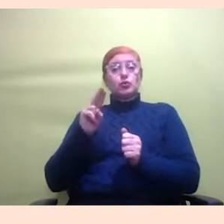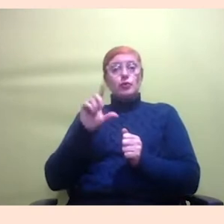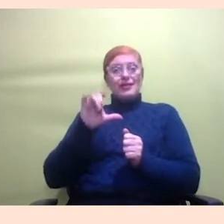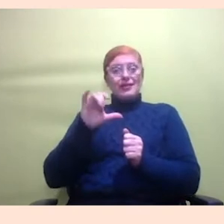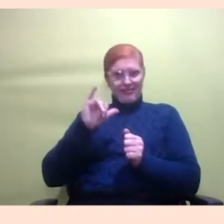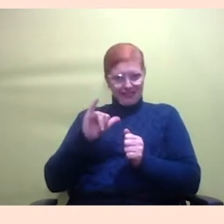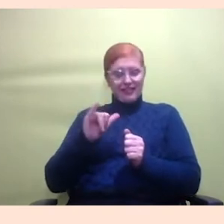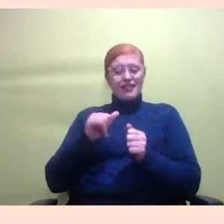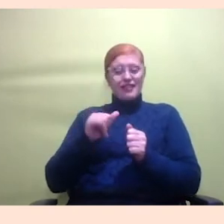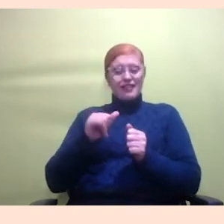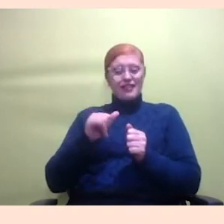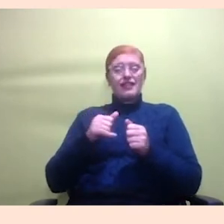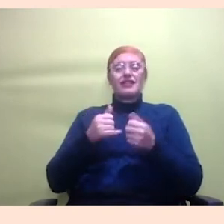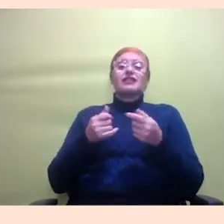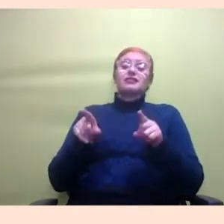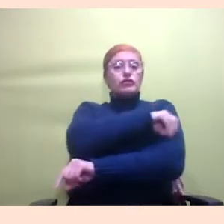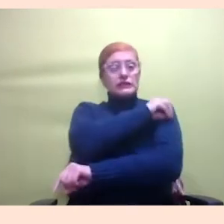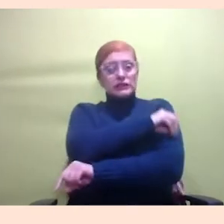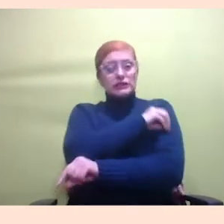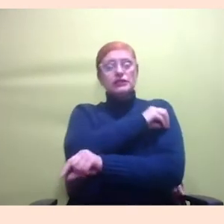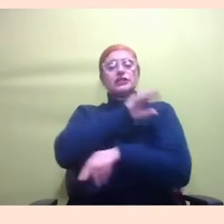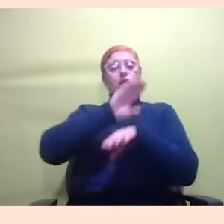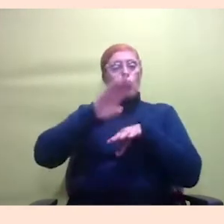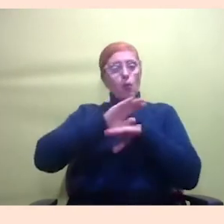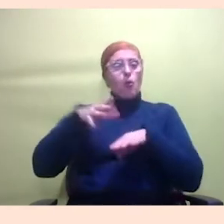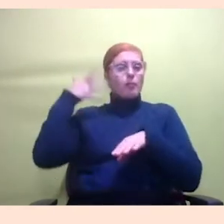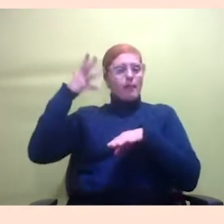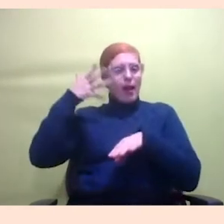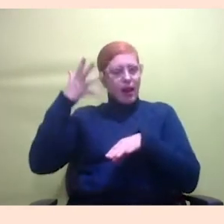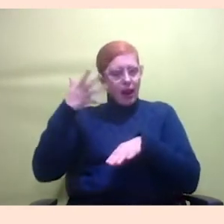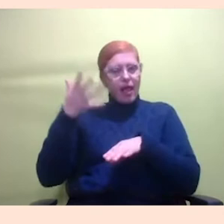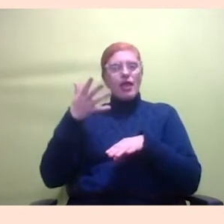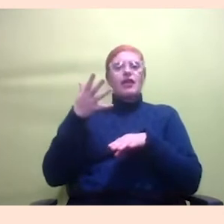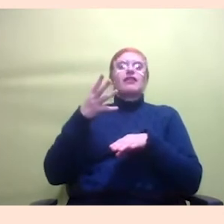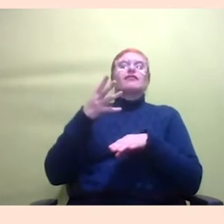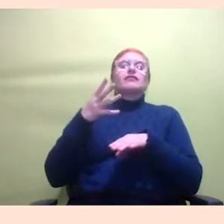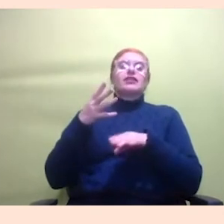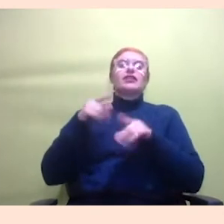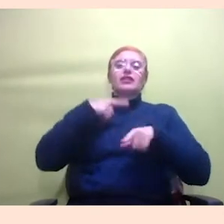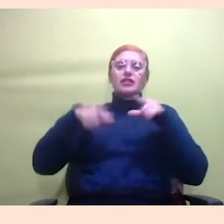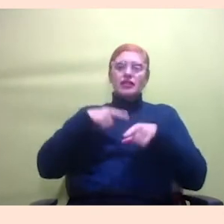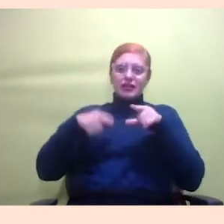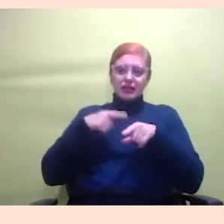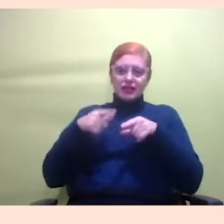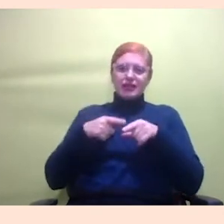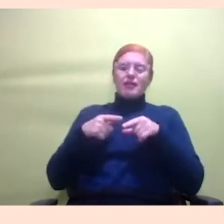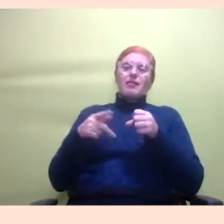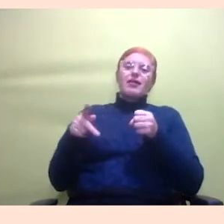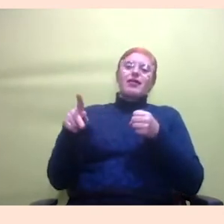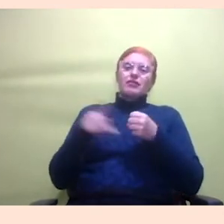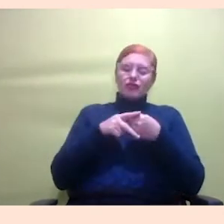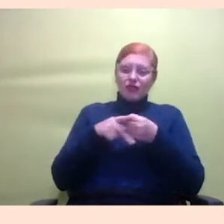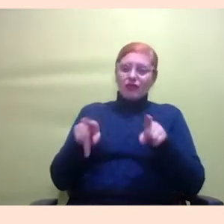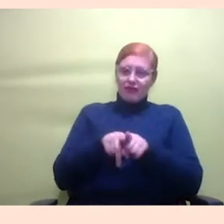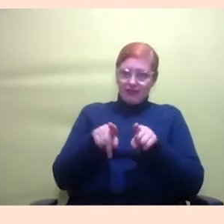palestra ou aplicar um curso ou fazer um workshop como foi o eu fiz na rede, o Bibliopredo ele